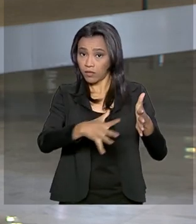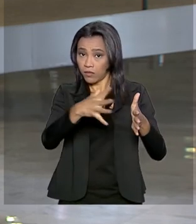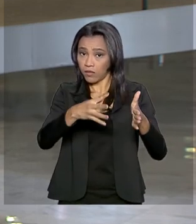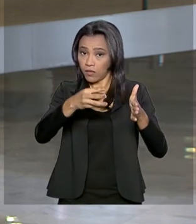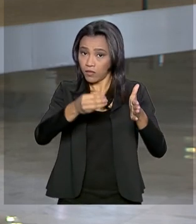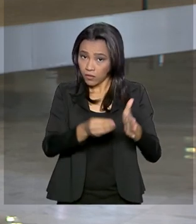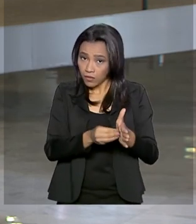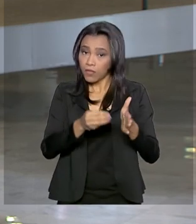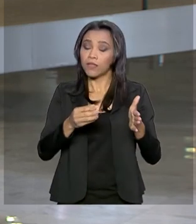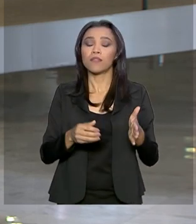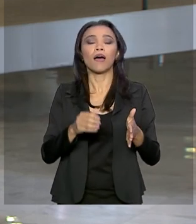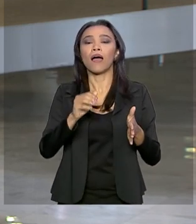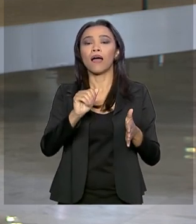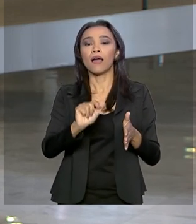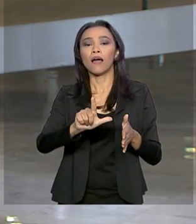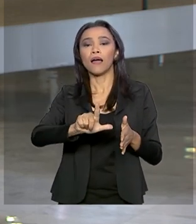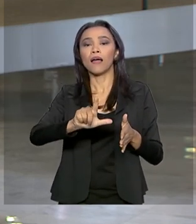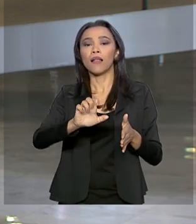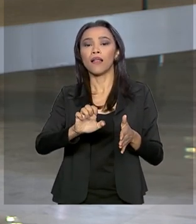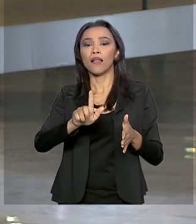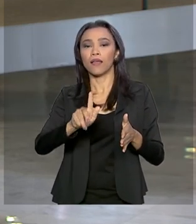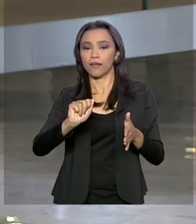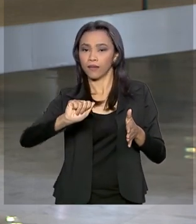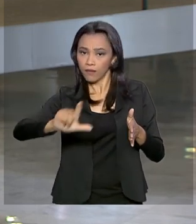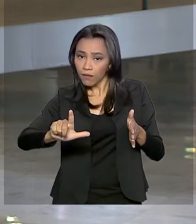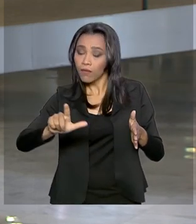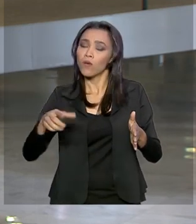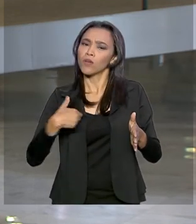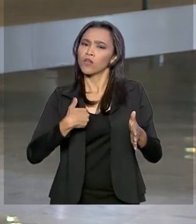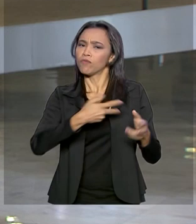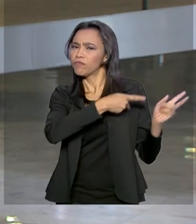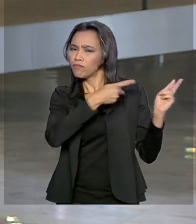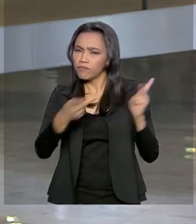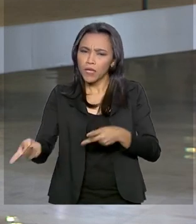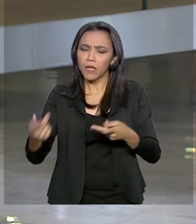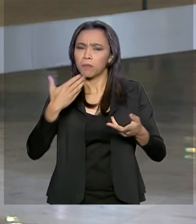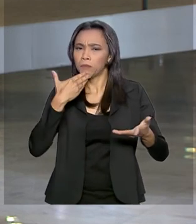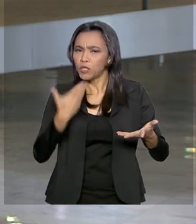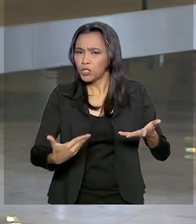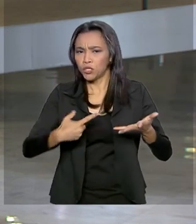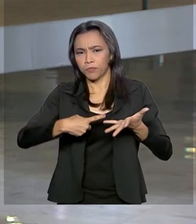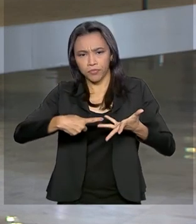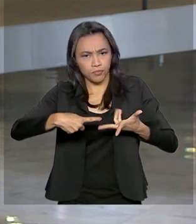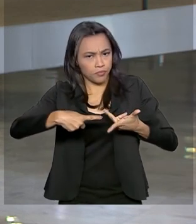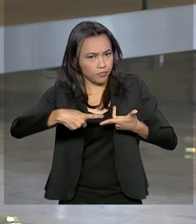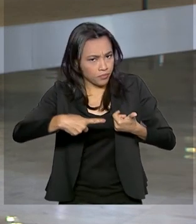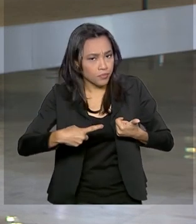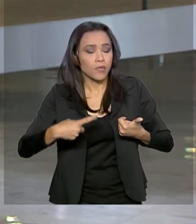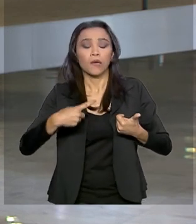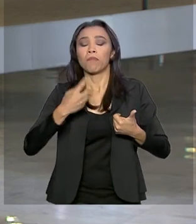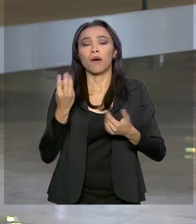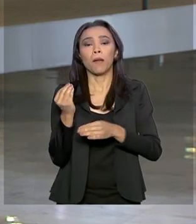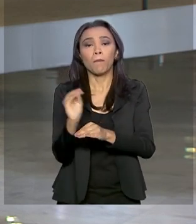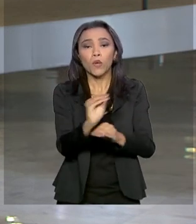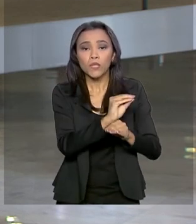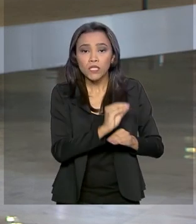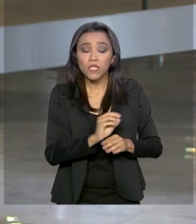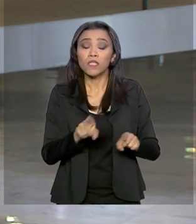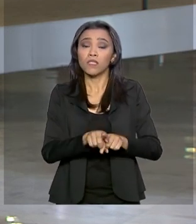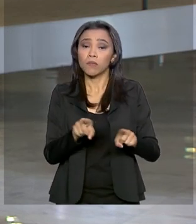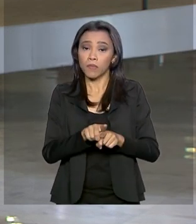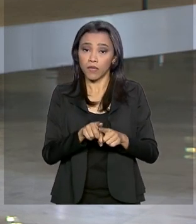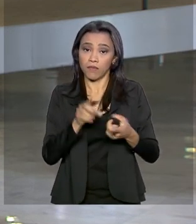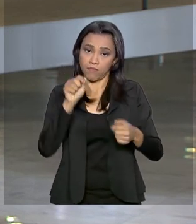vieram ontem à Brasília e trouxeram as demandas relacionadas à proteção e também combate a incêndios